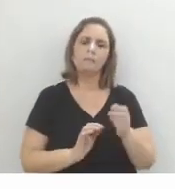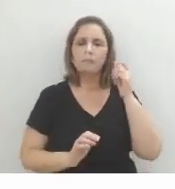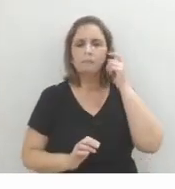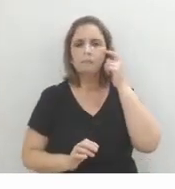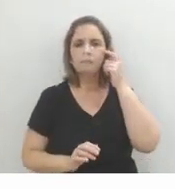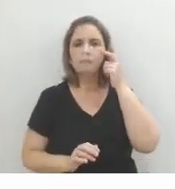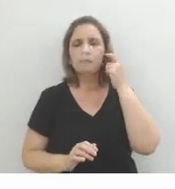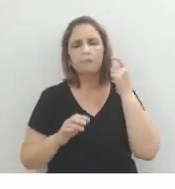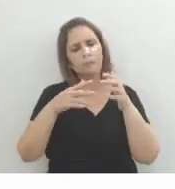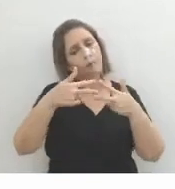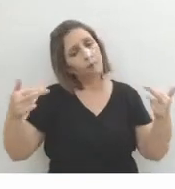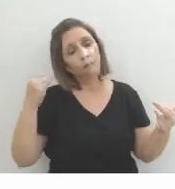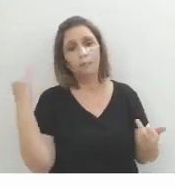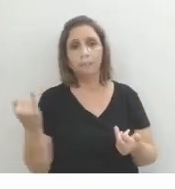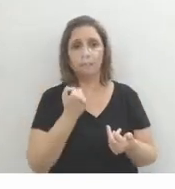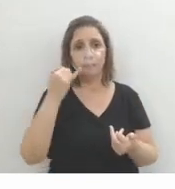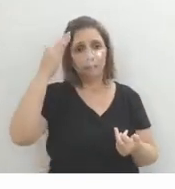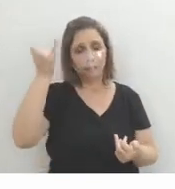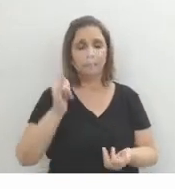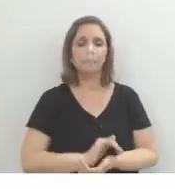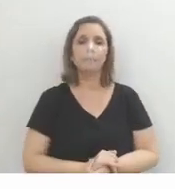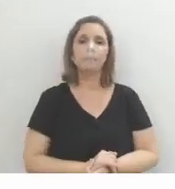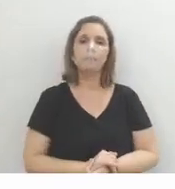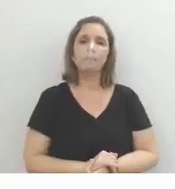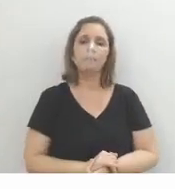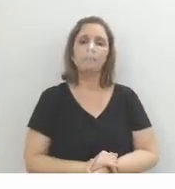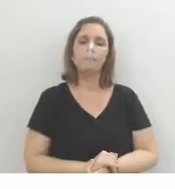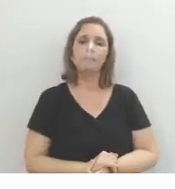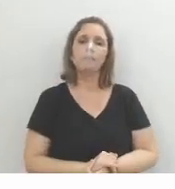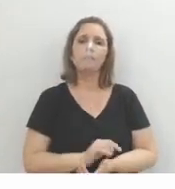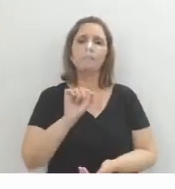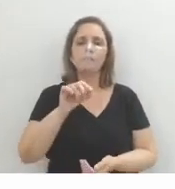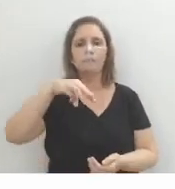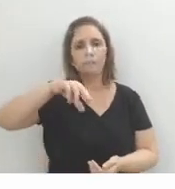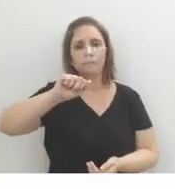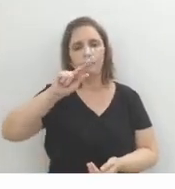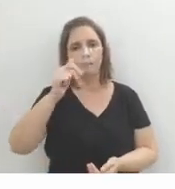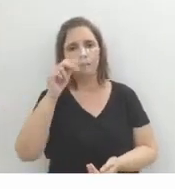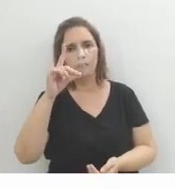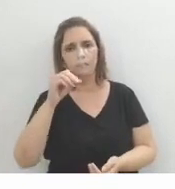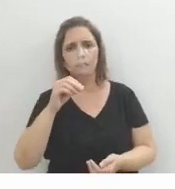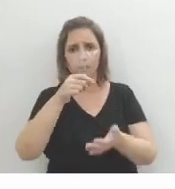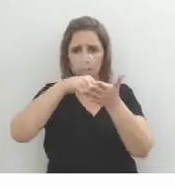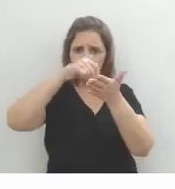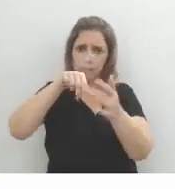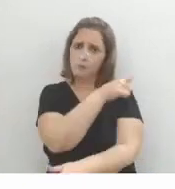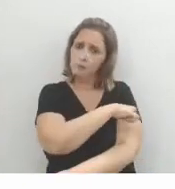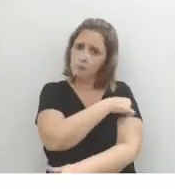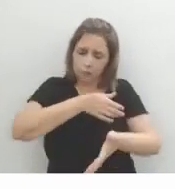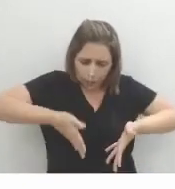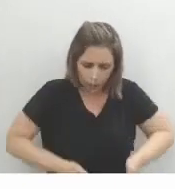uma coisa que é muito importante a gente saber é o fato de que Machado era o escritor carioca, né?